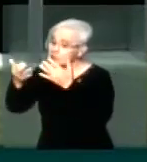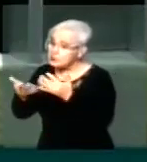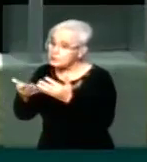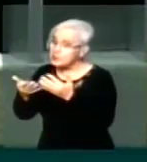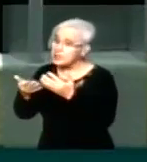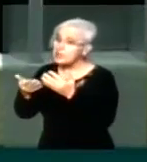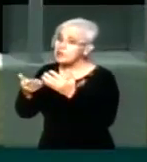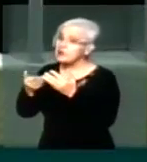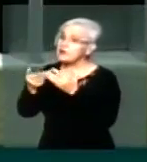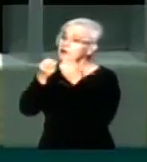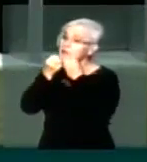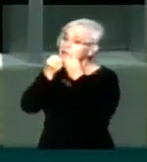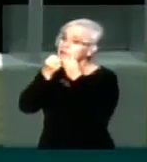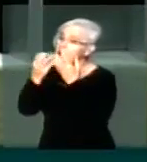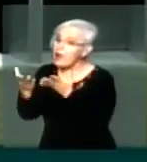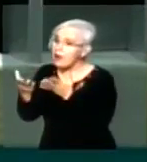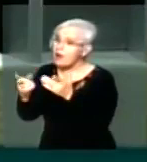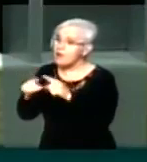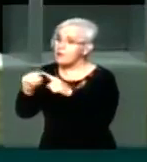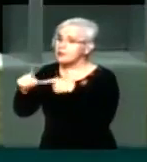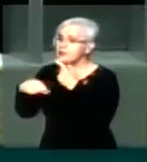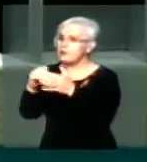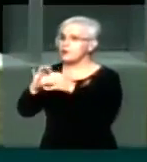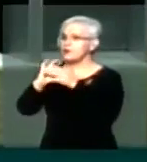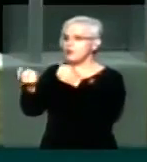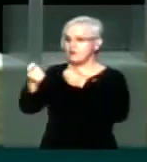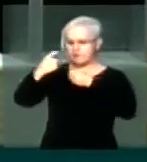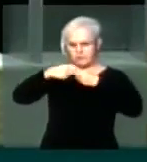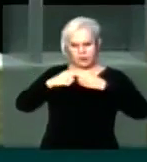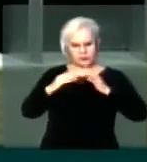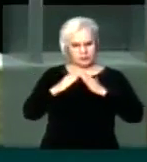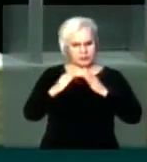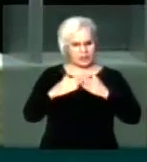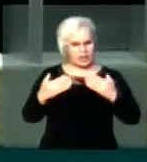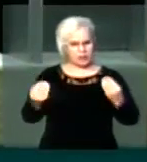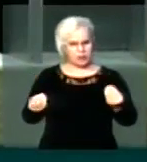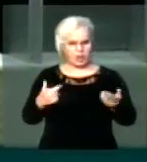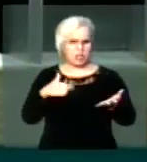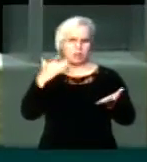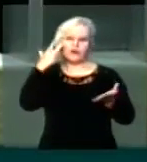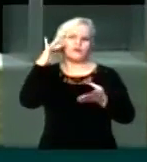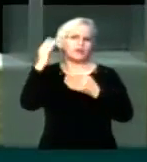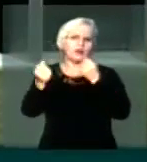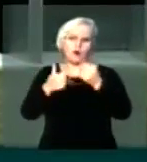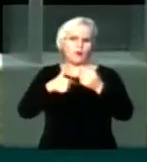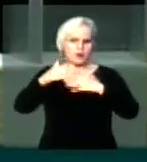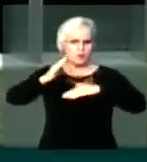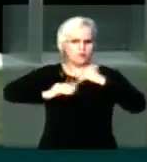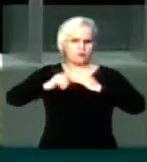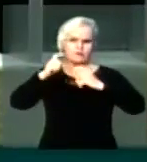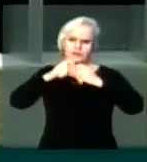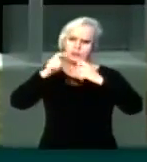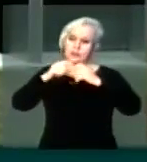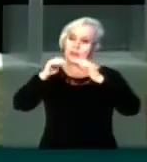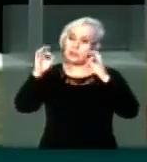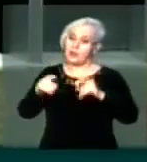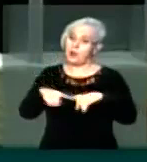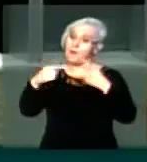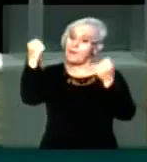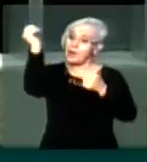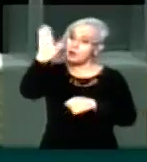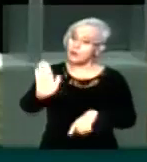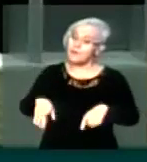sou o mais entendido no assunto, porque minha formação é médica, mas, sem dúvida nenhuma, o Brasil